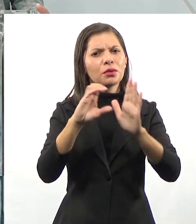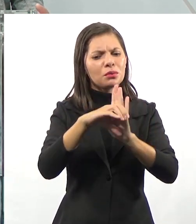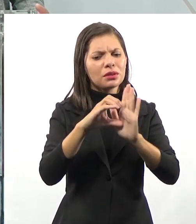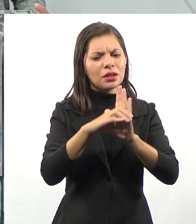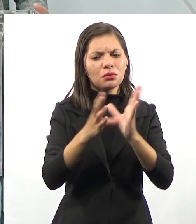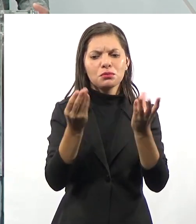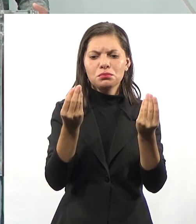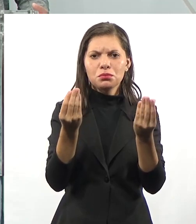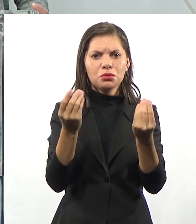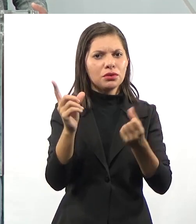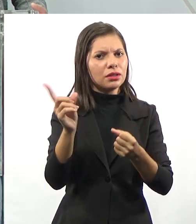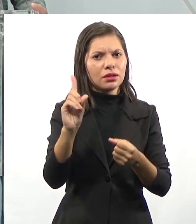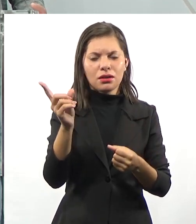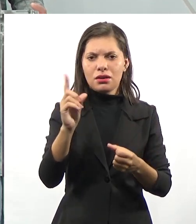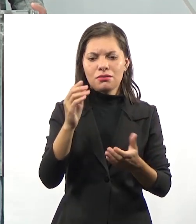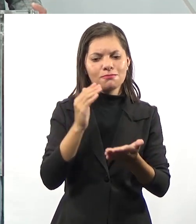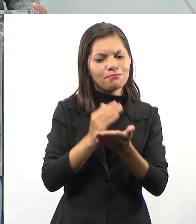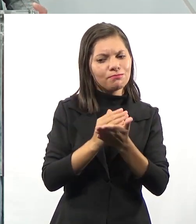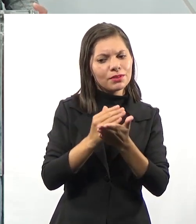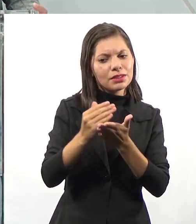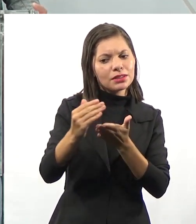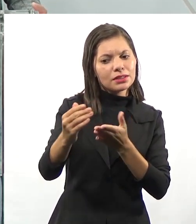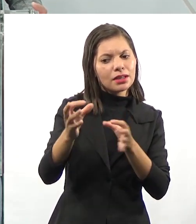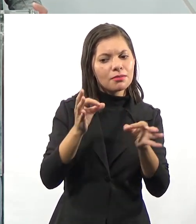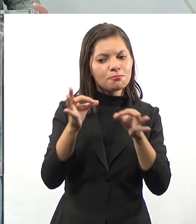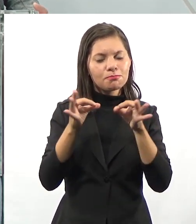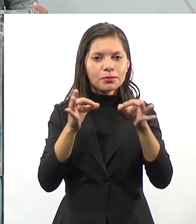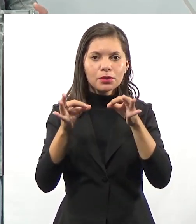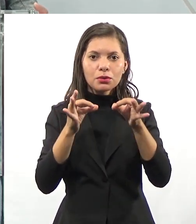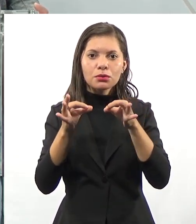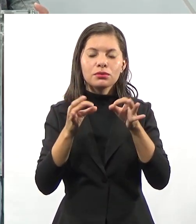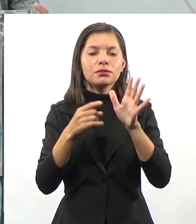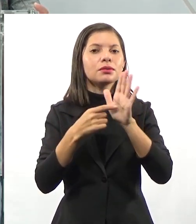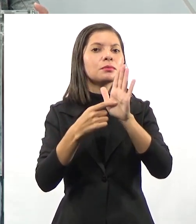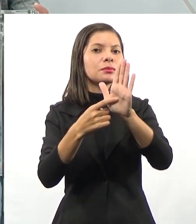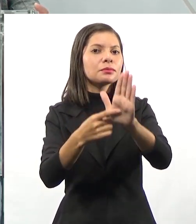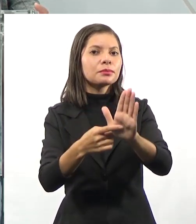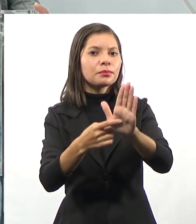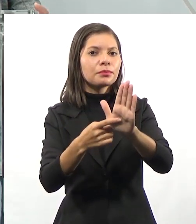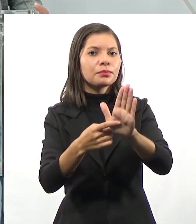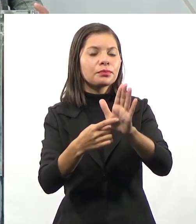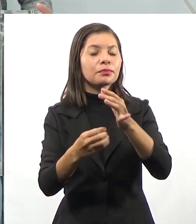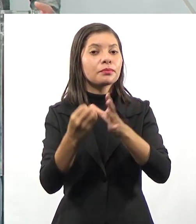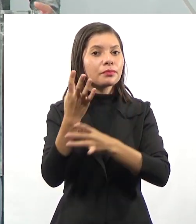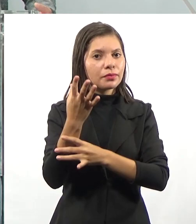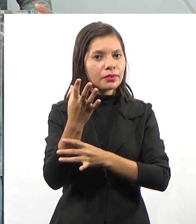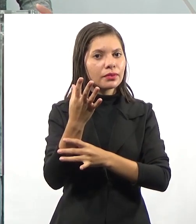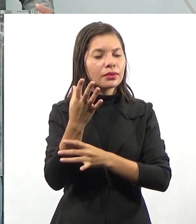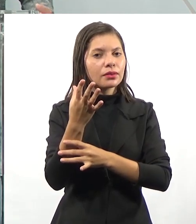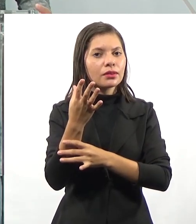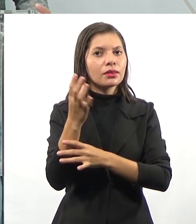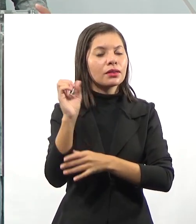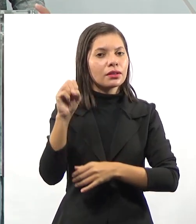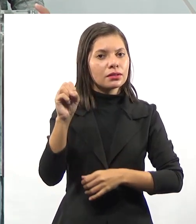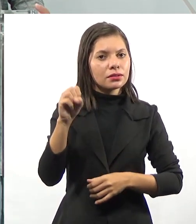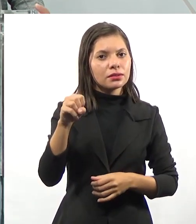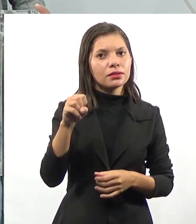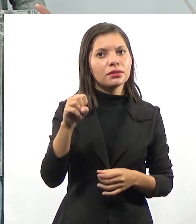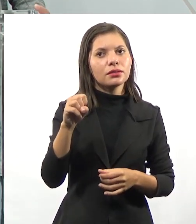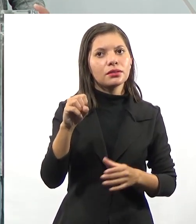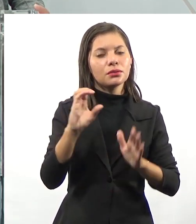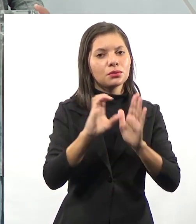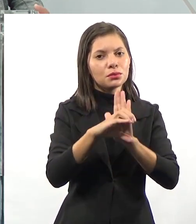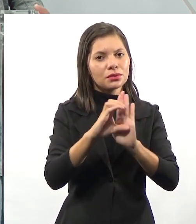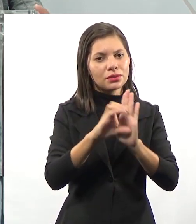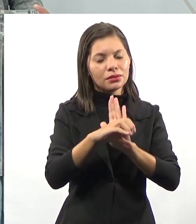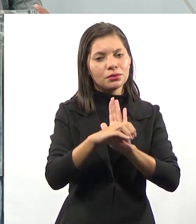acumular conteúdo. Tente seguir o conteúdo de forma linear como apresentado lá na disciplina, já que ele é construído dessa forma, com